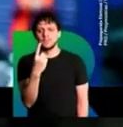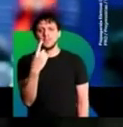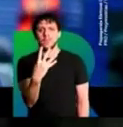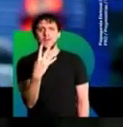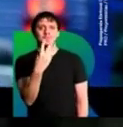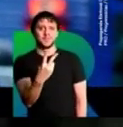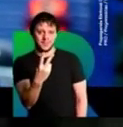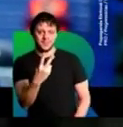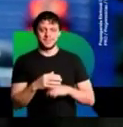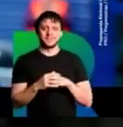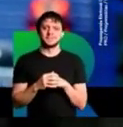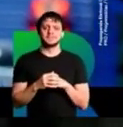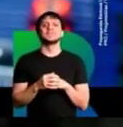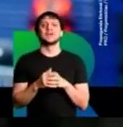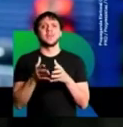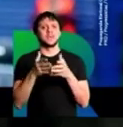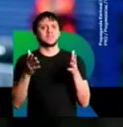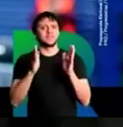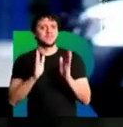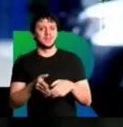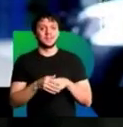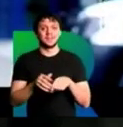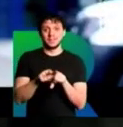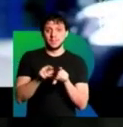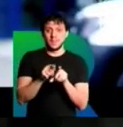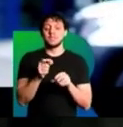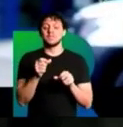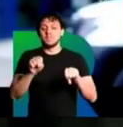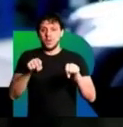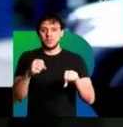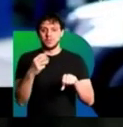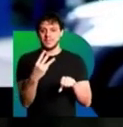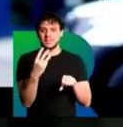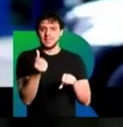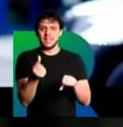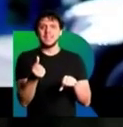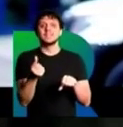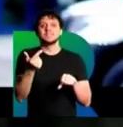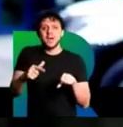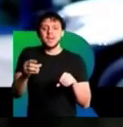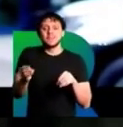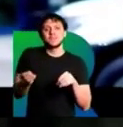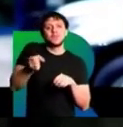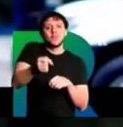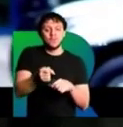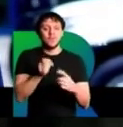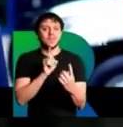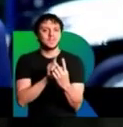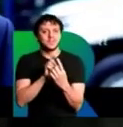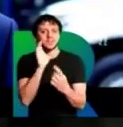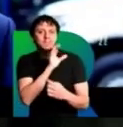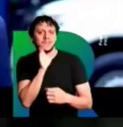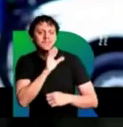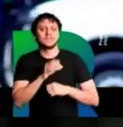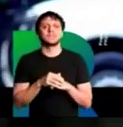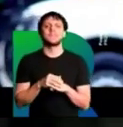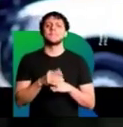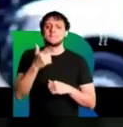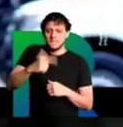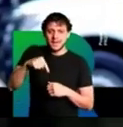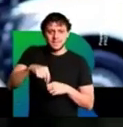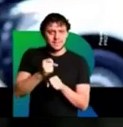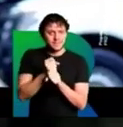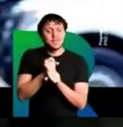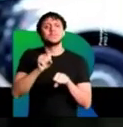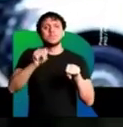trinta e seis motos que a gente colocou para atendimento emergencial. E tem mais. Vai chegar, ainda esse ano, mais sessenta motos. São